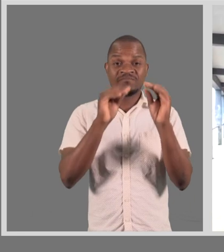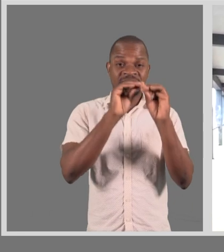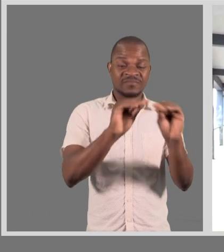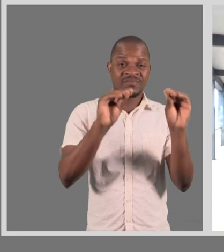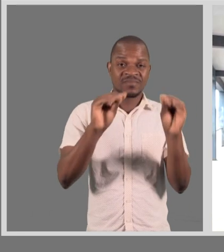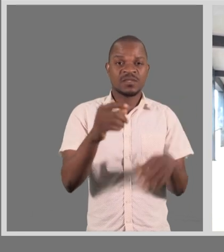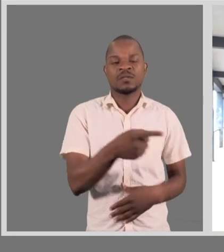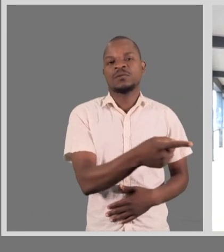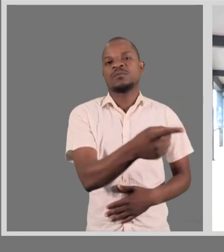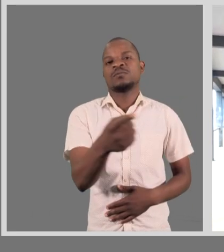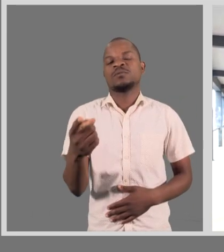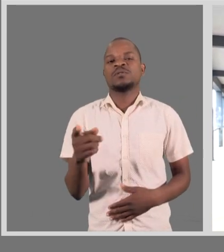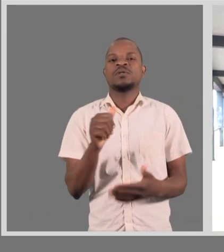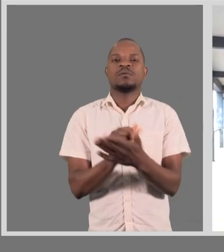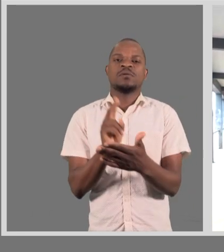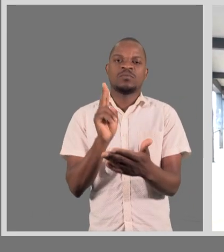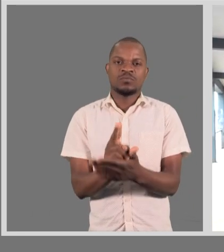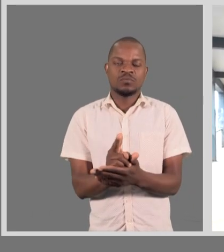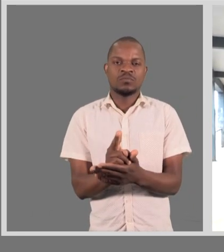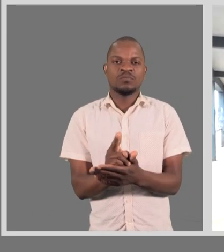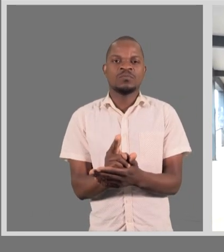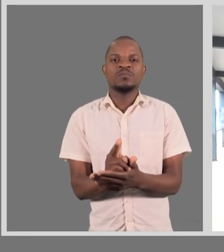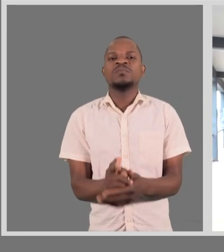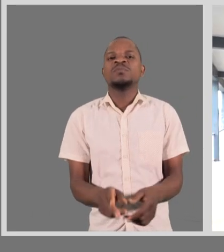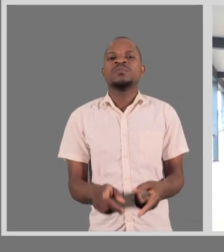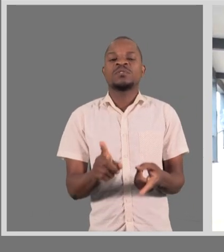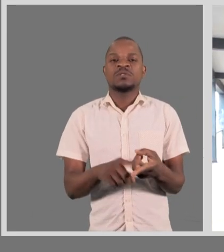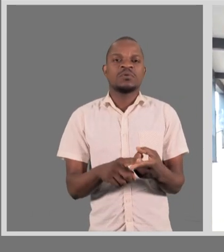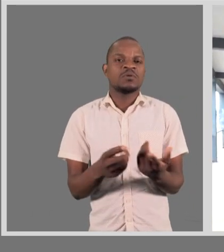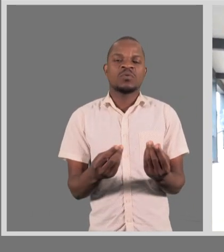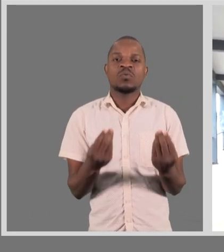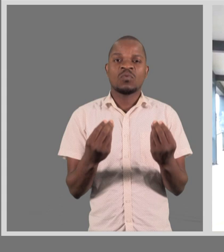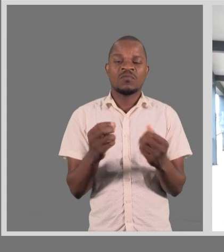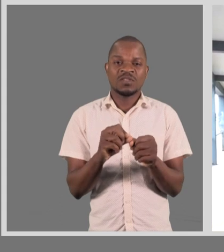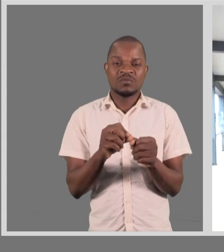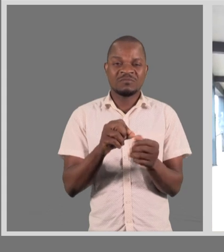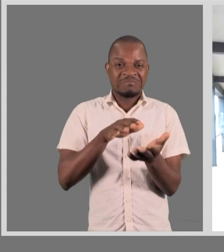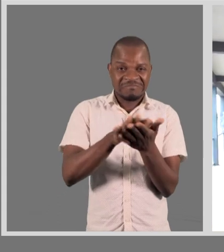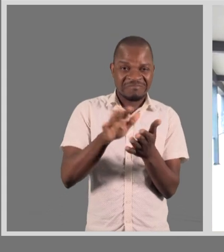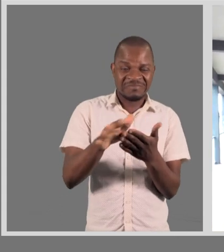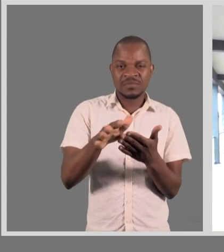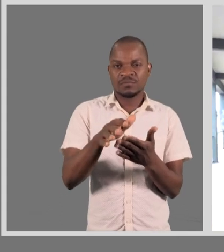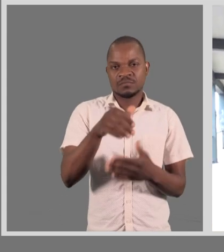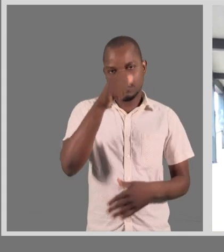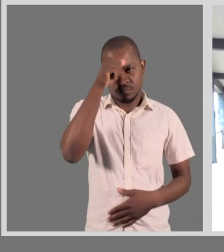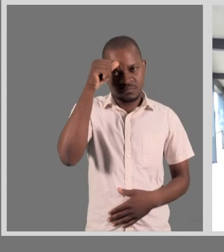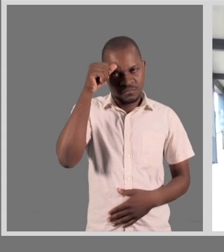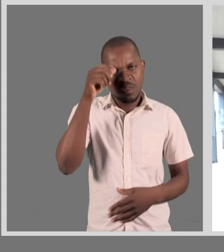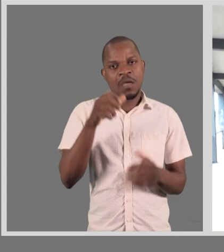transmitir o que era de conhecimentos, a minha aula.